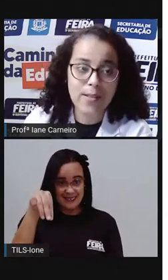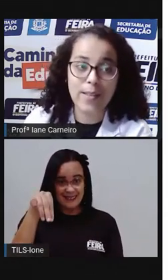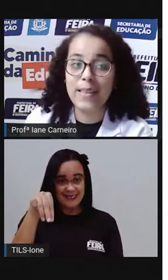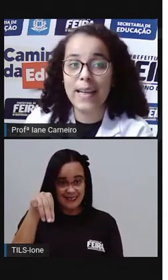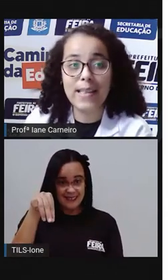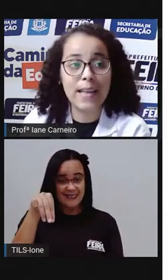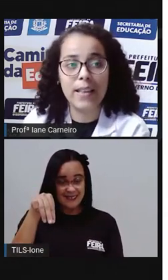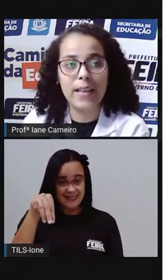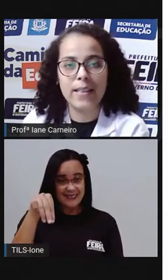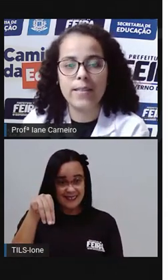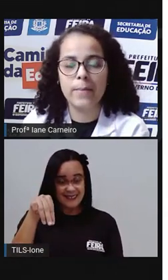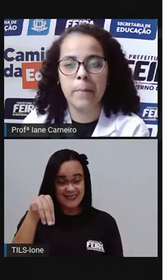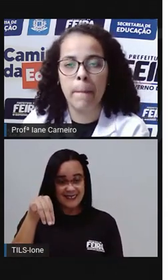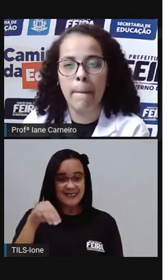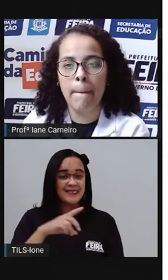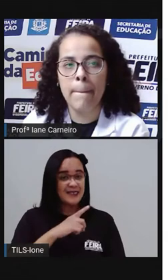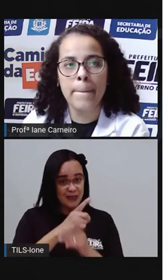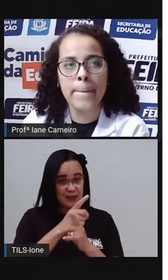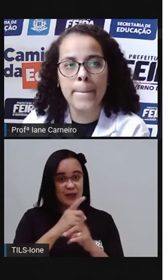Acharam? Só tem três letrinhas.